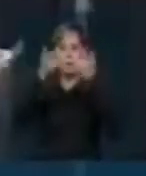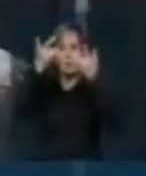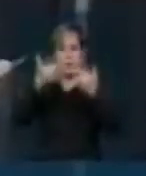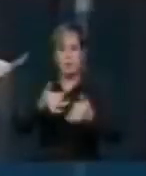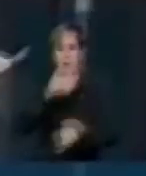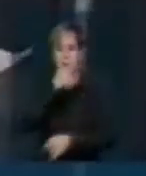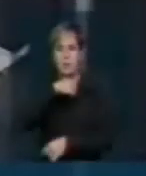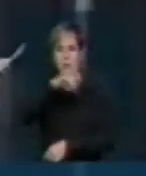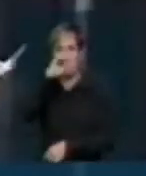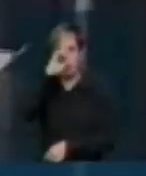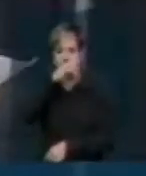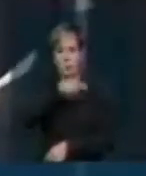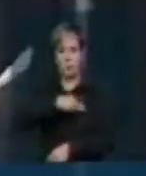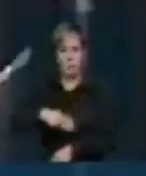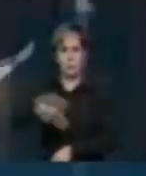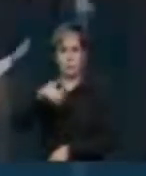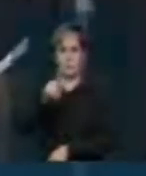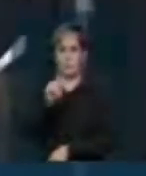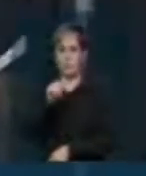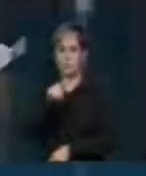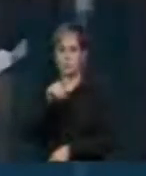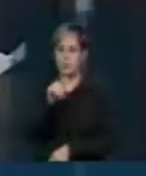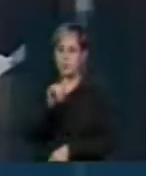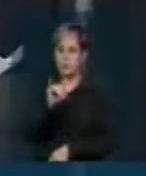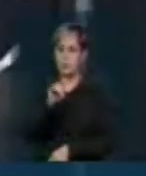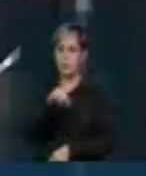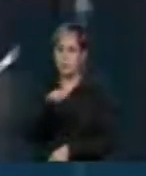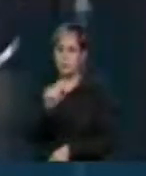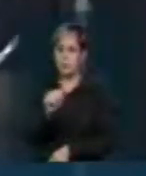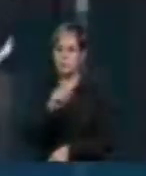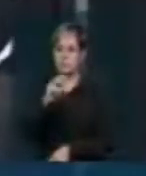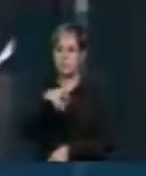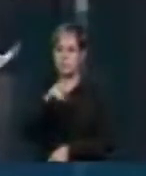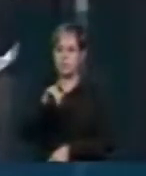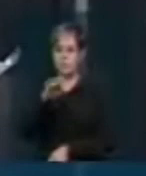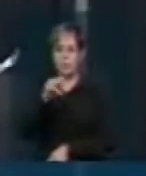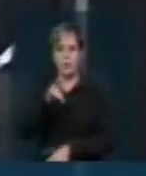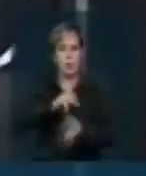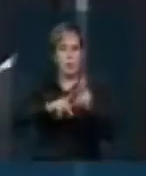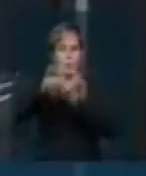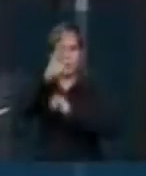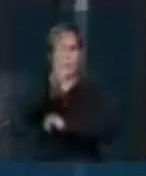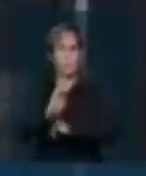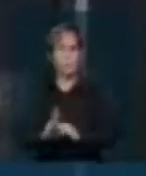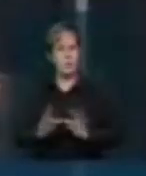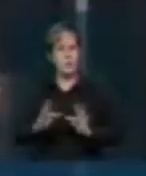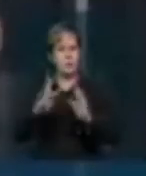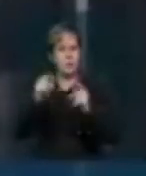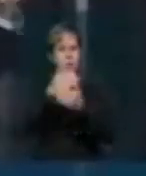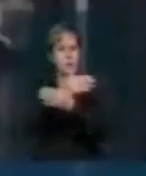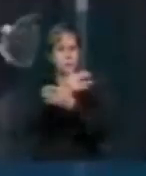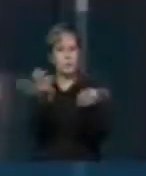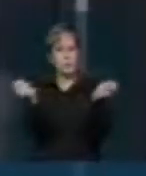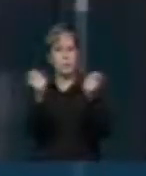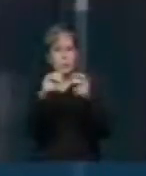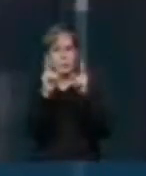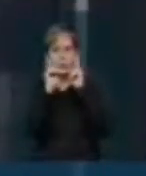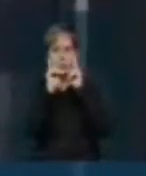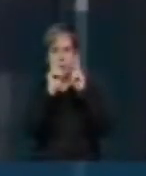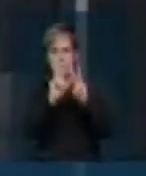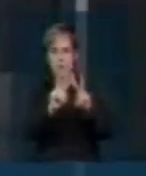Ministro Gilmar Mendes, Sr. Presidente. Ao povo brasileiro, como todas e todas puderam recentemente